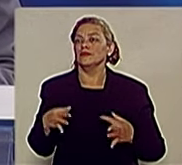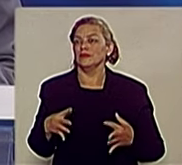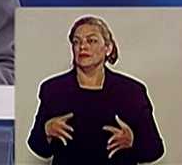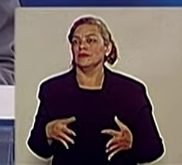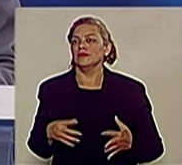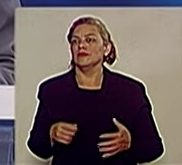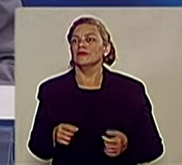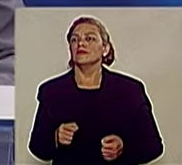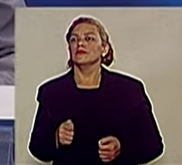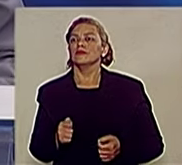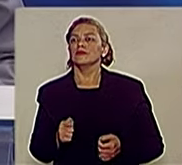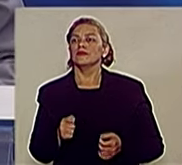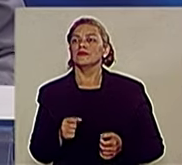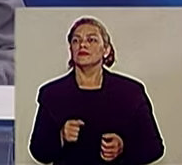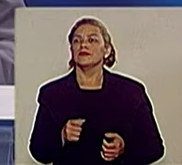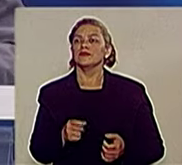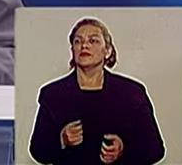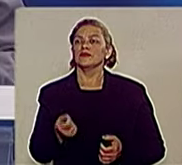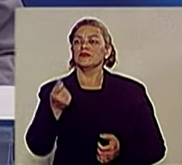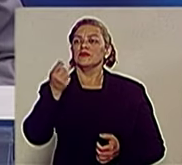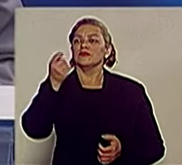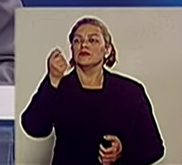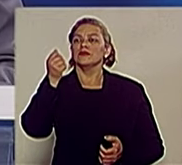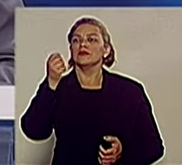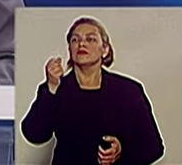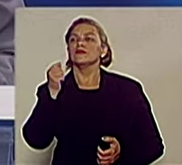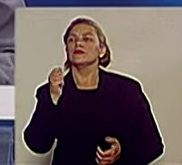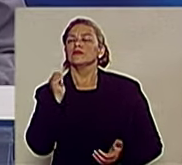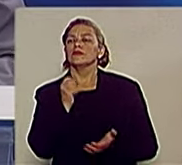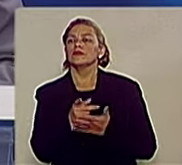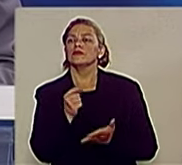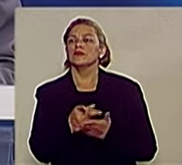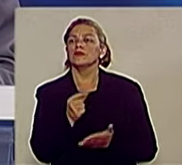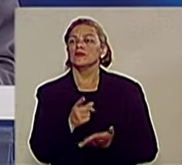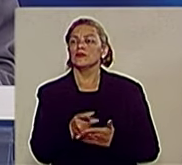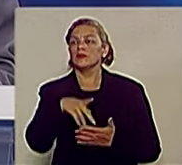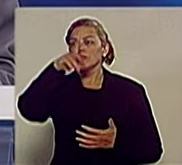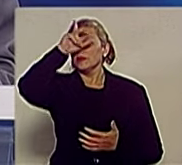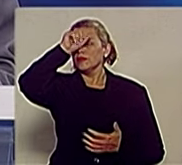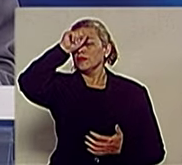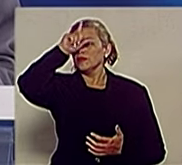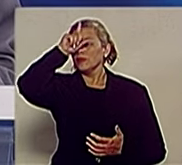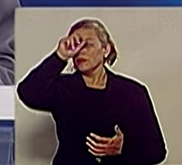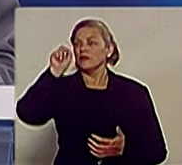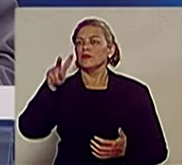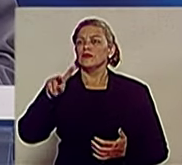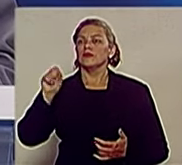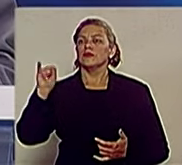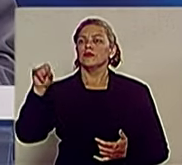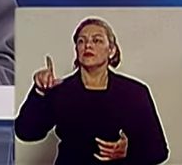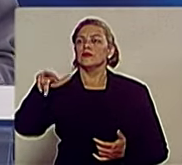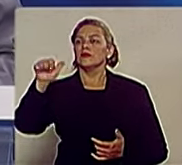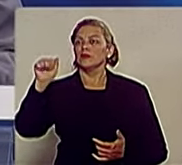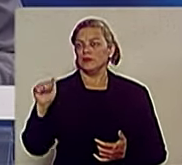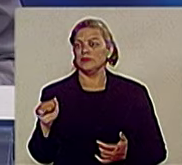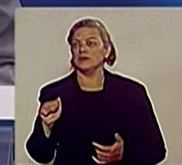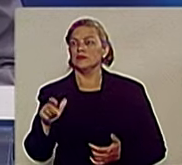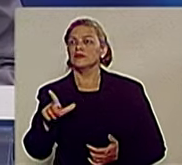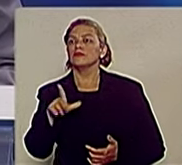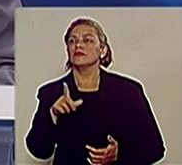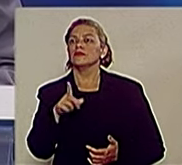investe muito dinheiro, se gasta muito dinheiro só no hospital da Vila Industrial. E temos vários